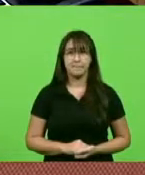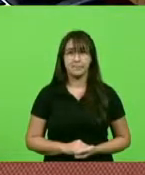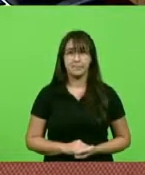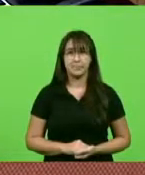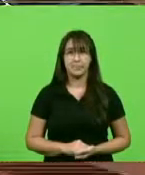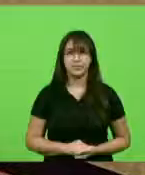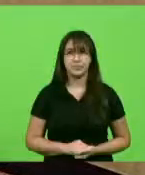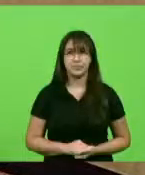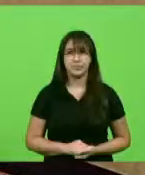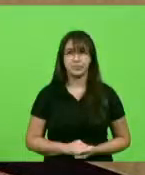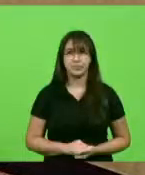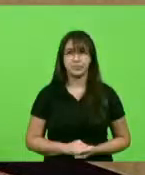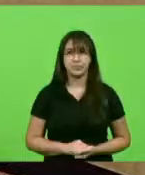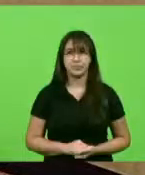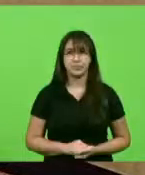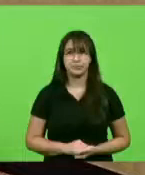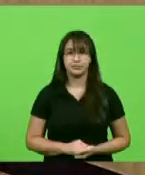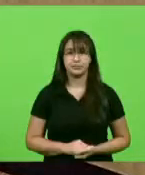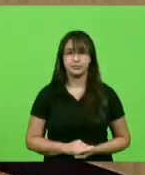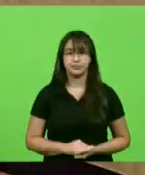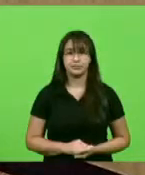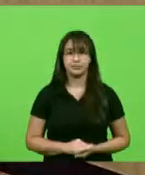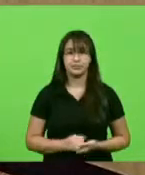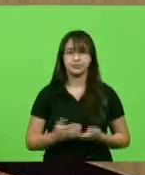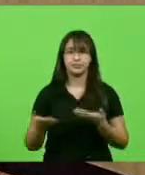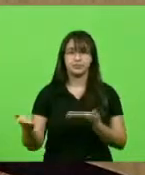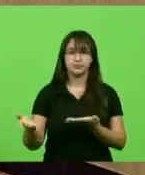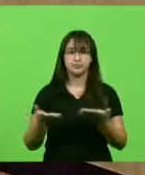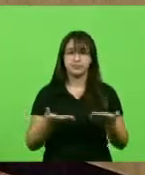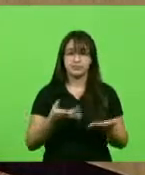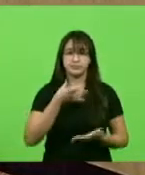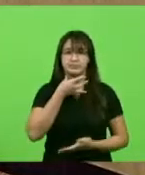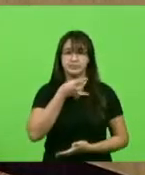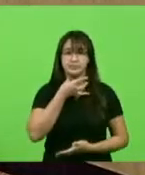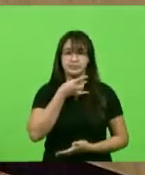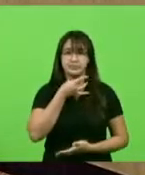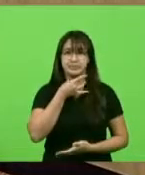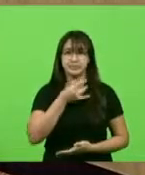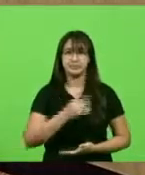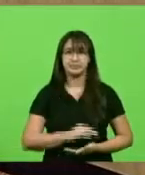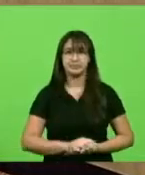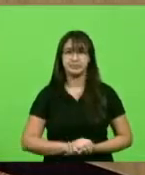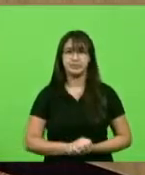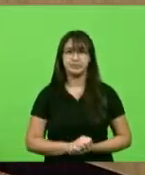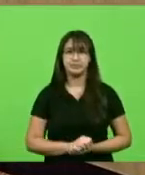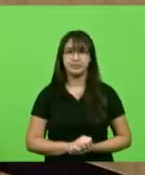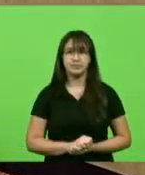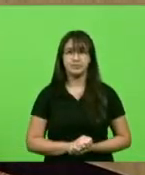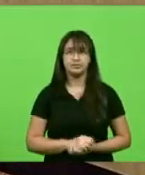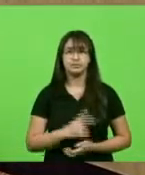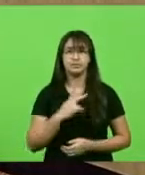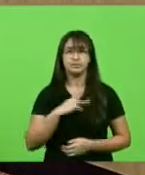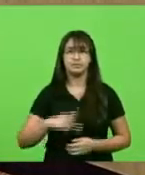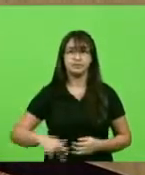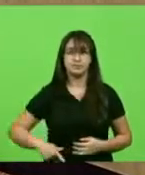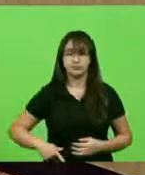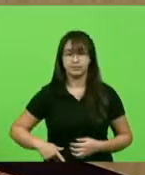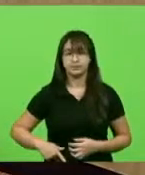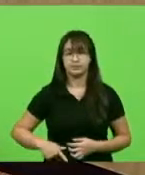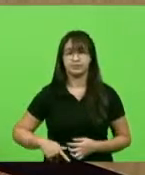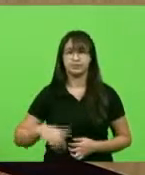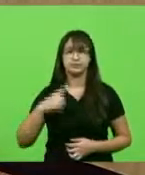é e e um de silêncio. Agora sim, com a palavra o deputado Valdir Kobolkini. Senhor presidente, deputado